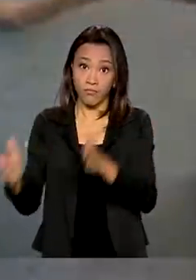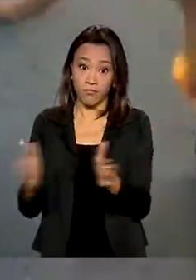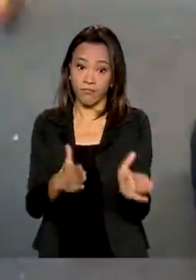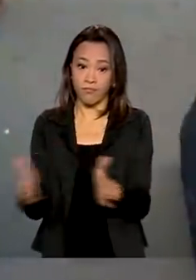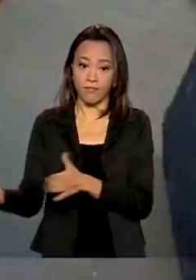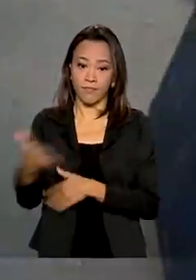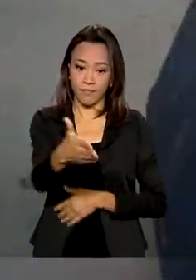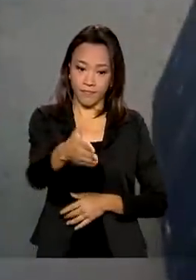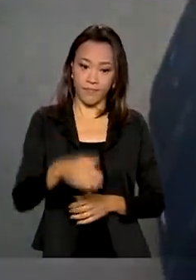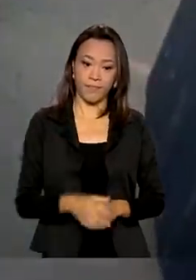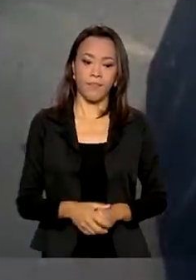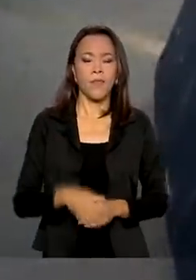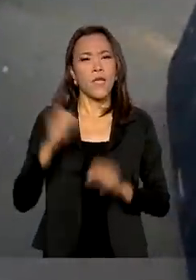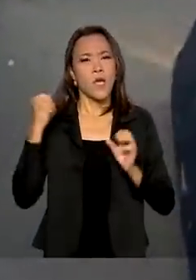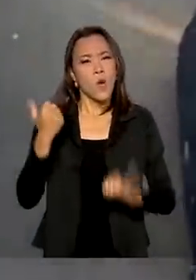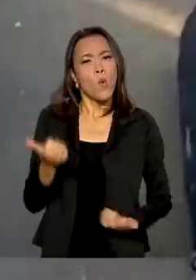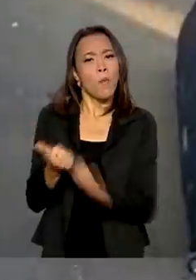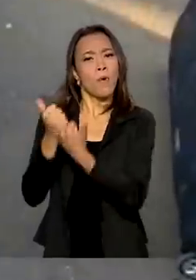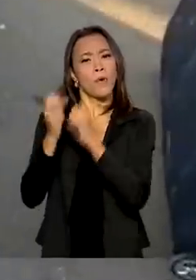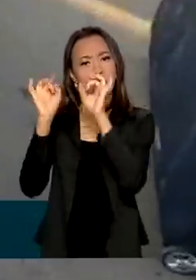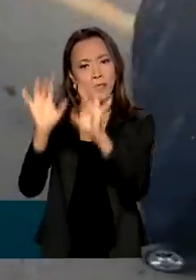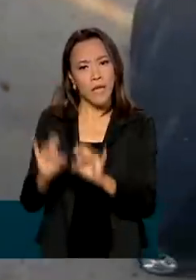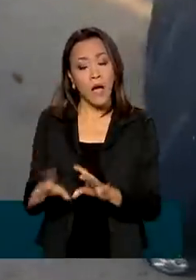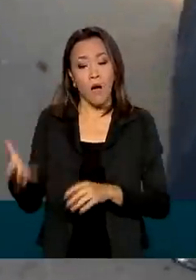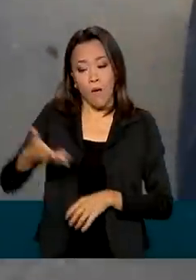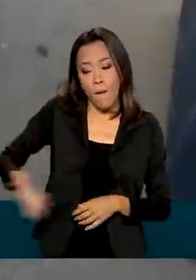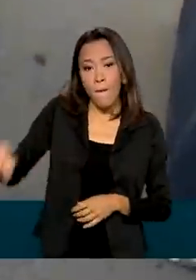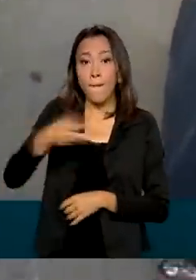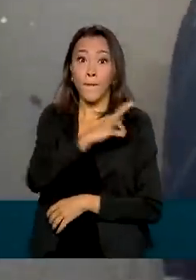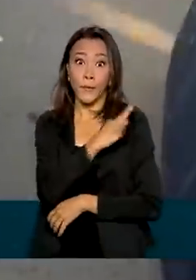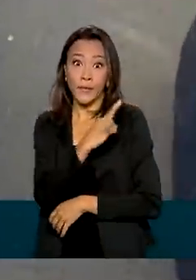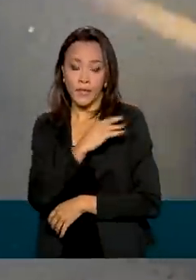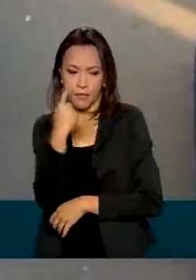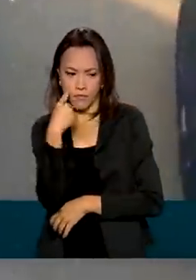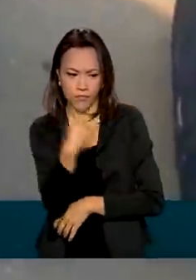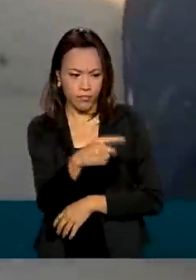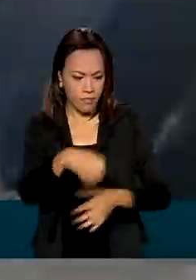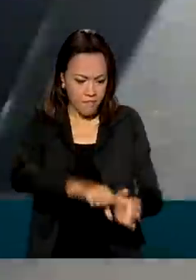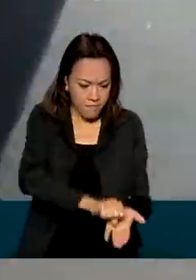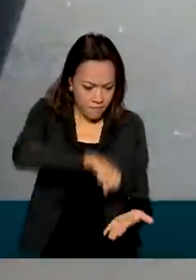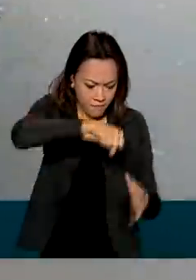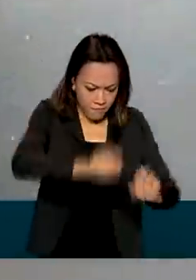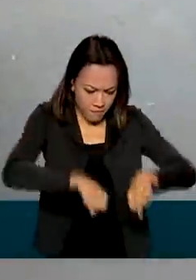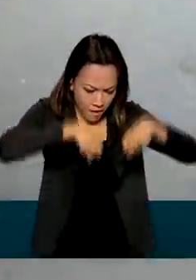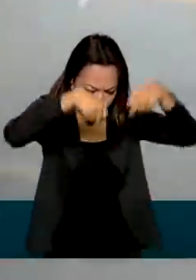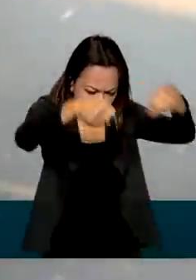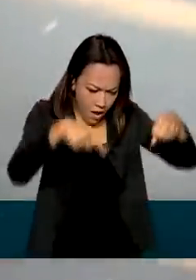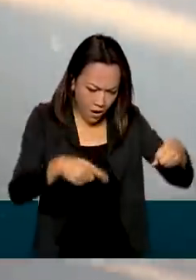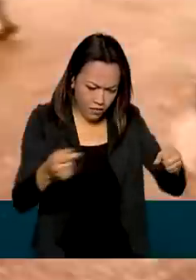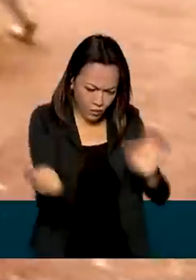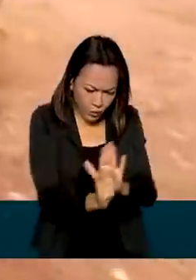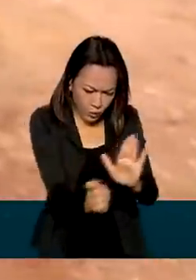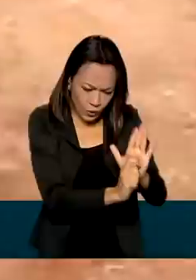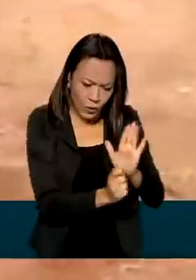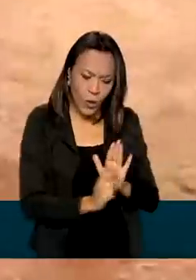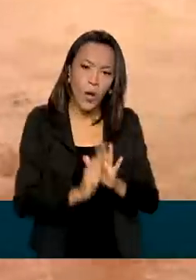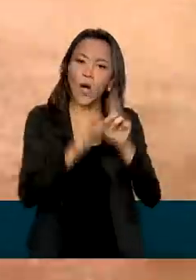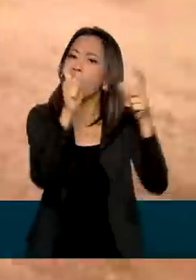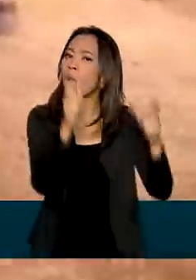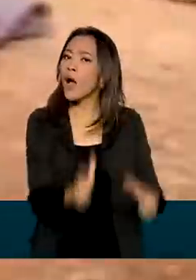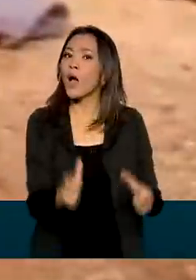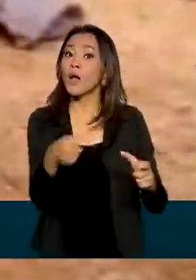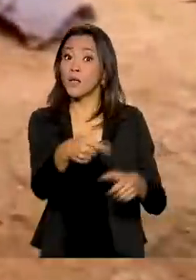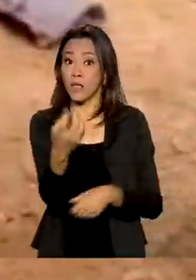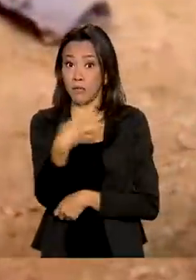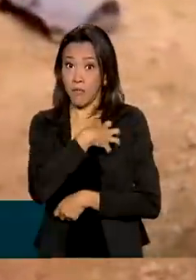Com um reforço especial, policiais encontraram malas recheadas de drogas em barreiras na Bahia. Durante toda